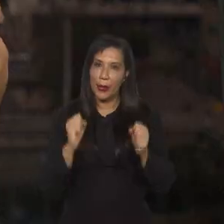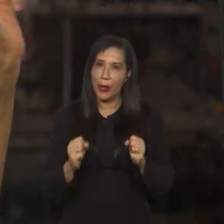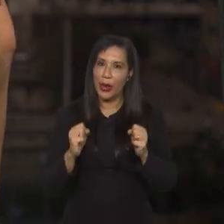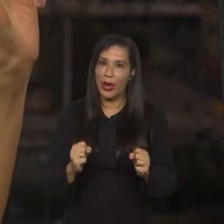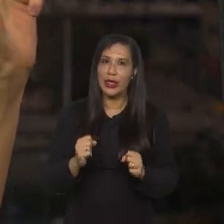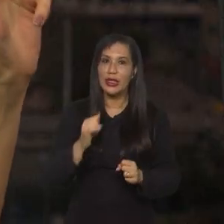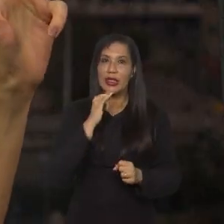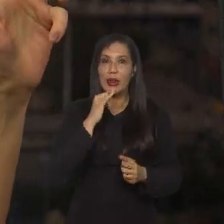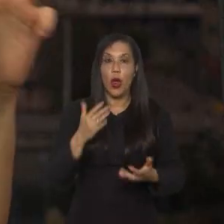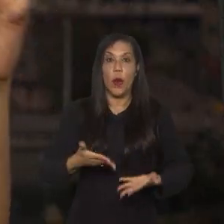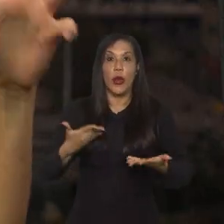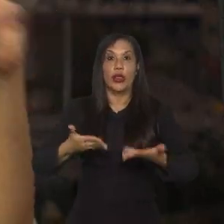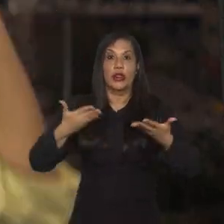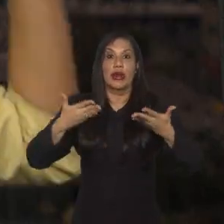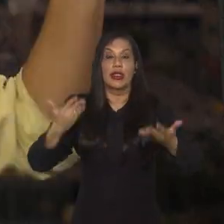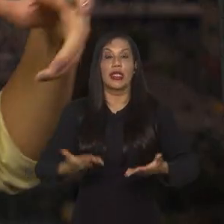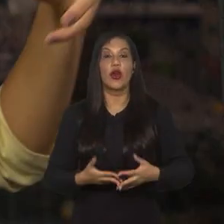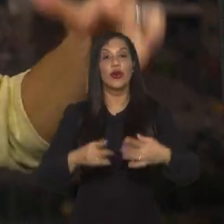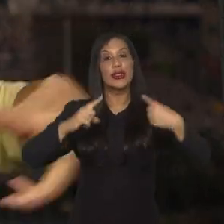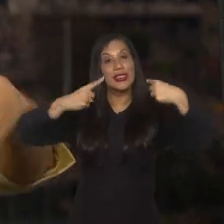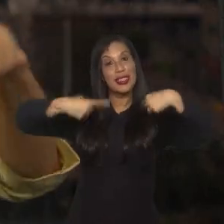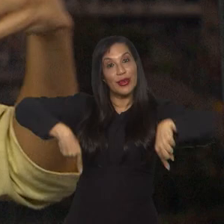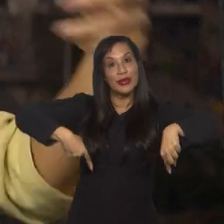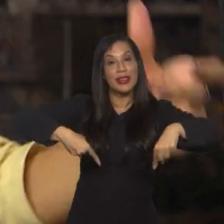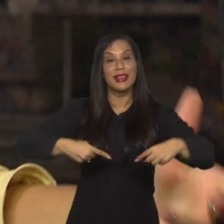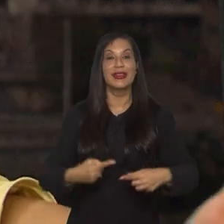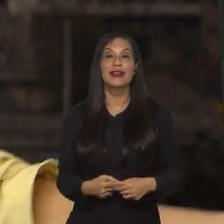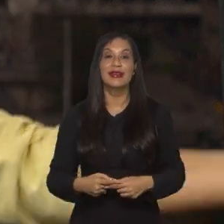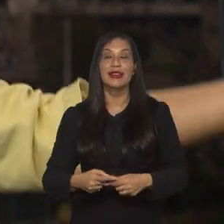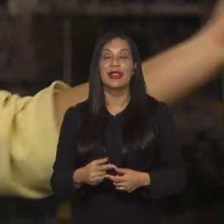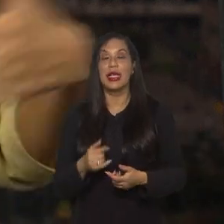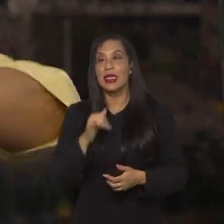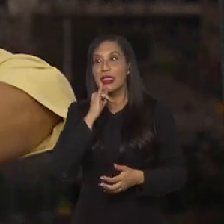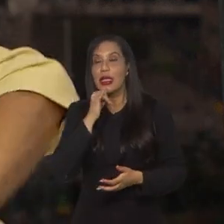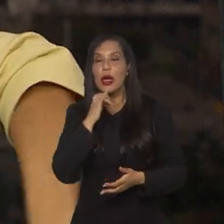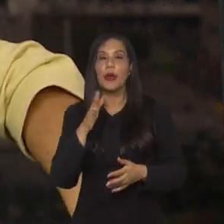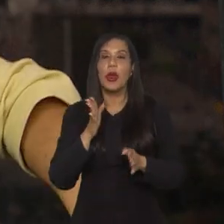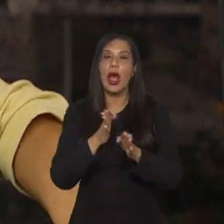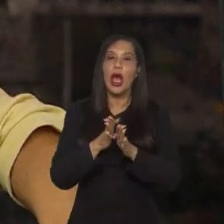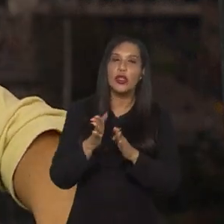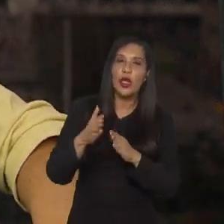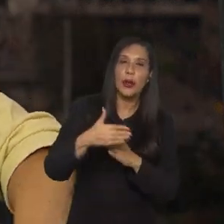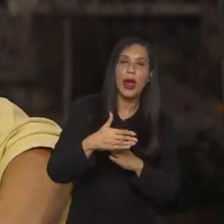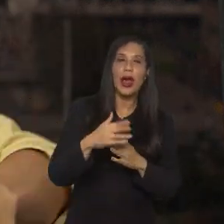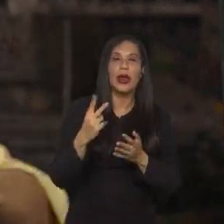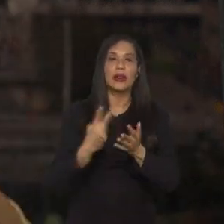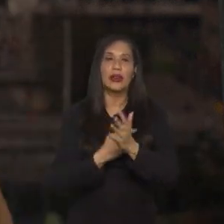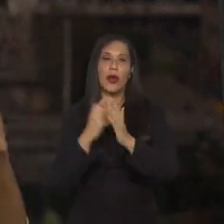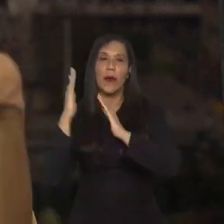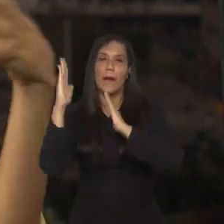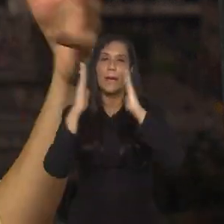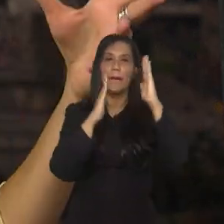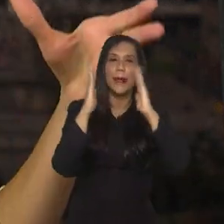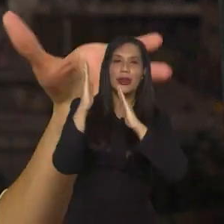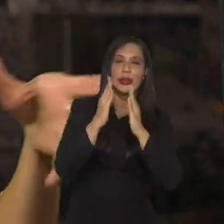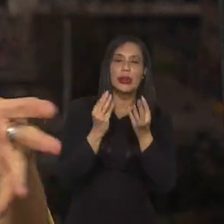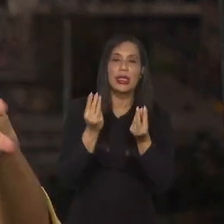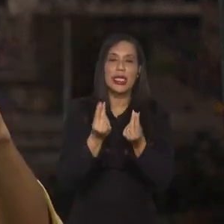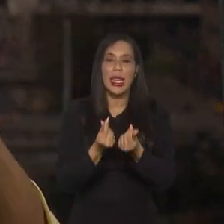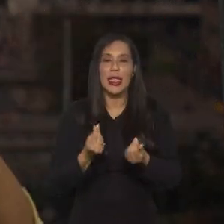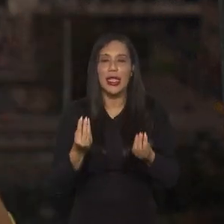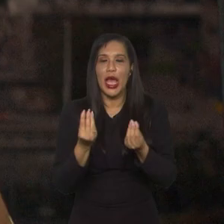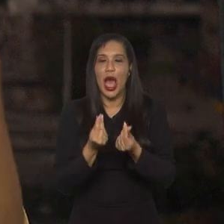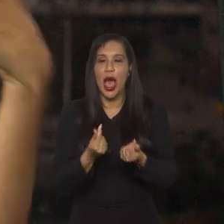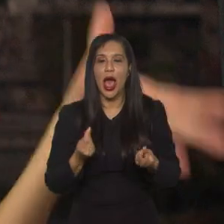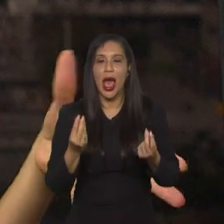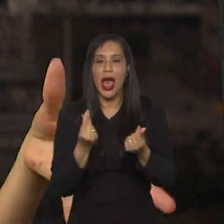essa motivação, como você fala, o desafio e virar disso uma motivação, a Jamaica que viveu um período muito delicado, o